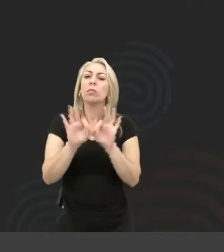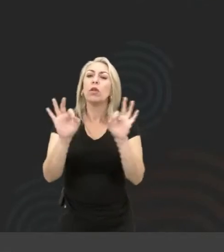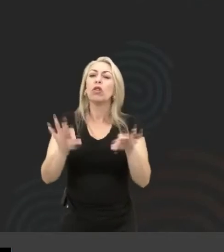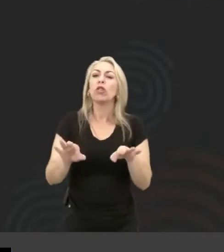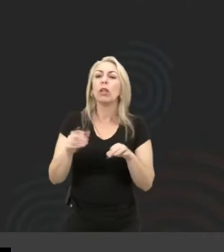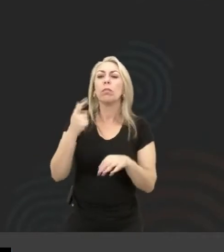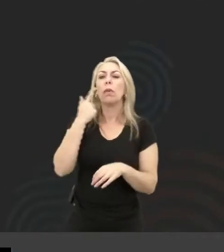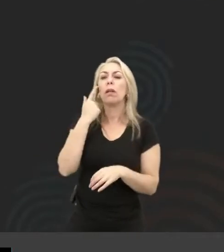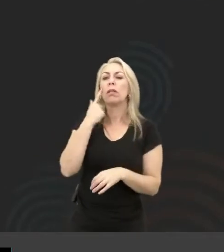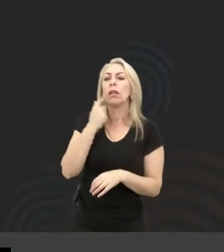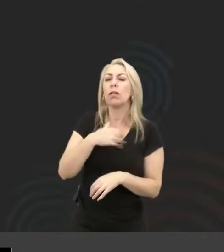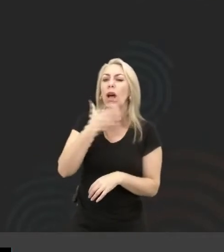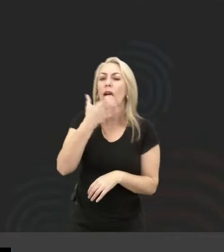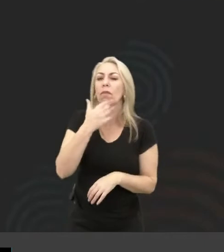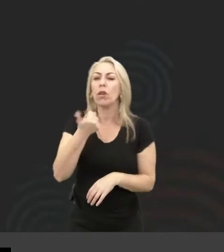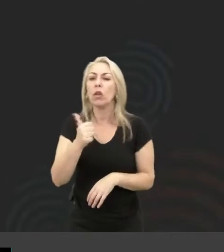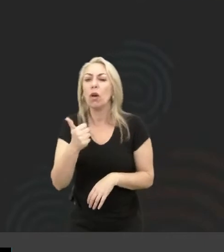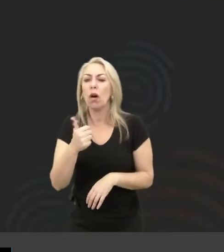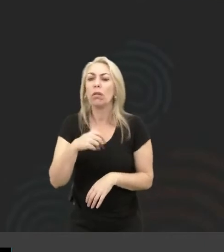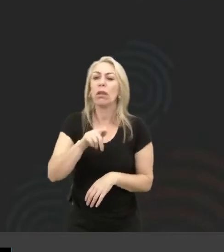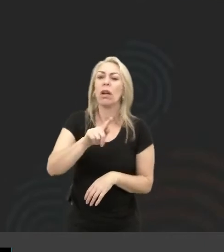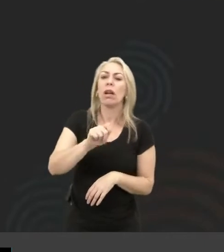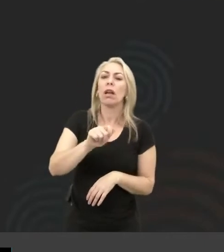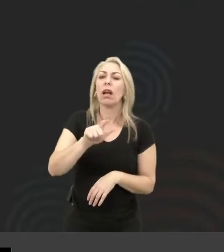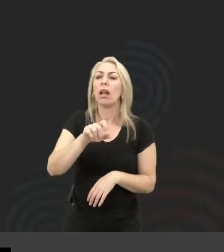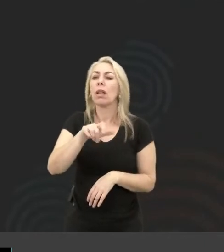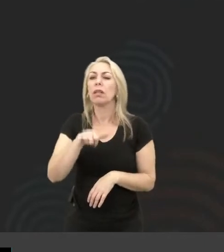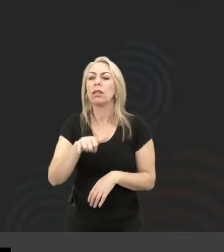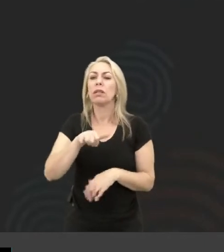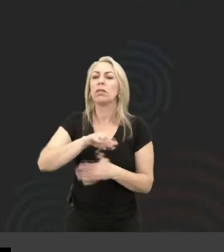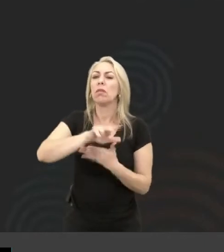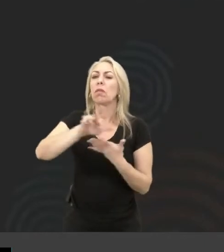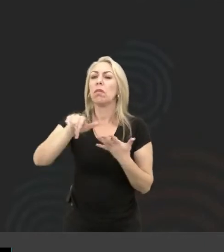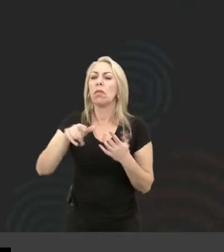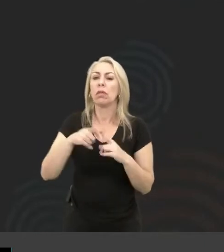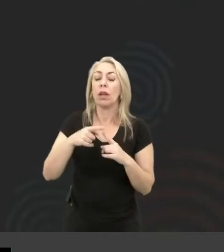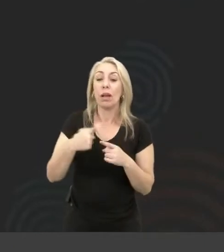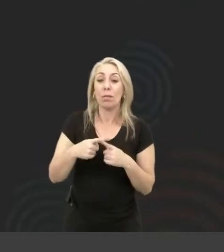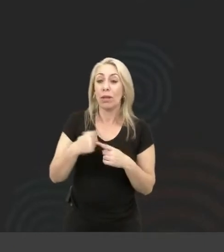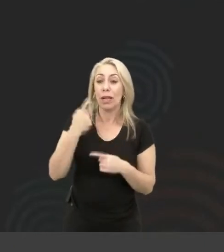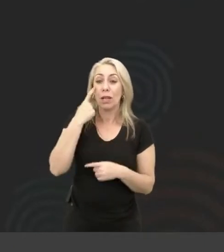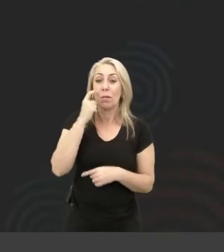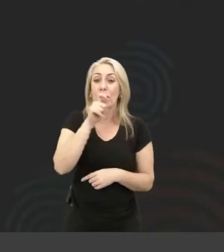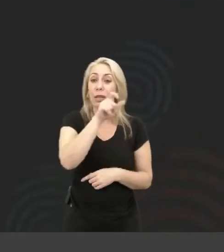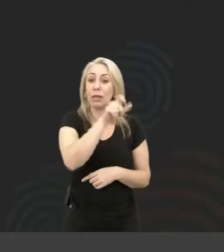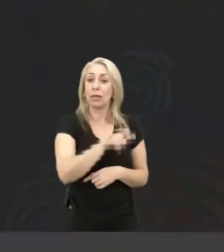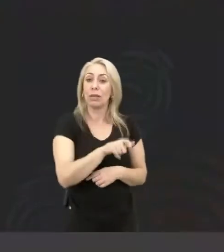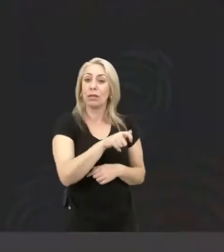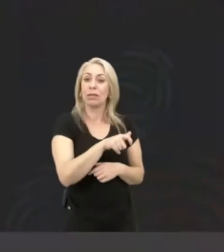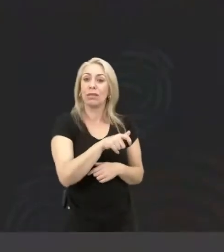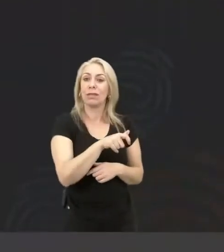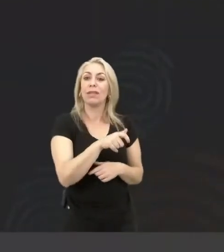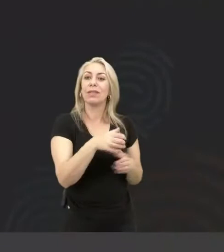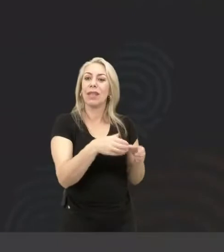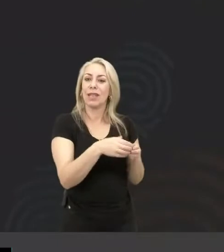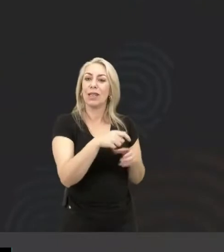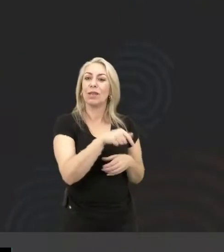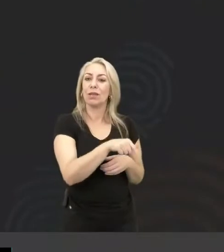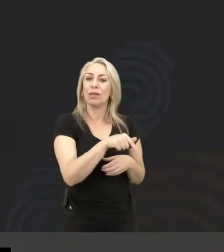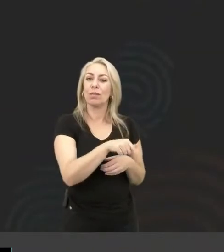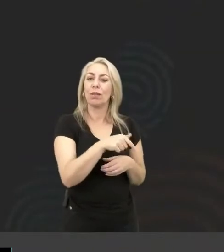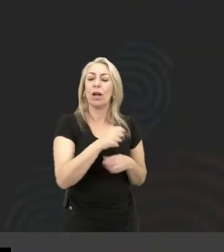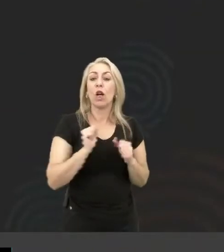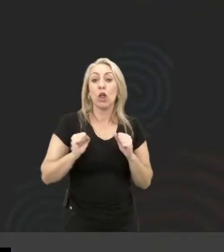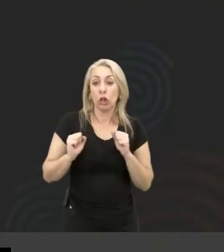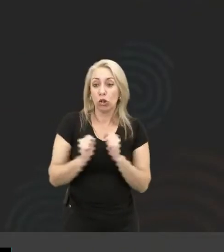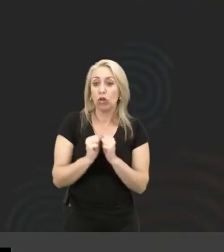S, blá, blá, blá, folding, não sei mais o quê. É porque não pensam nessas pessoas. Então, assim, junta a gente ser